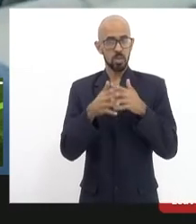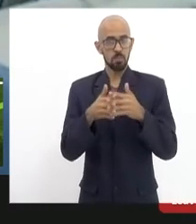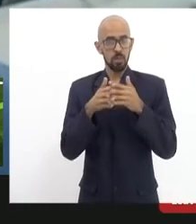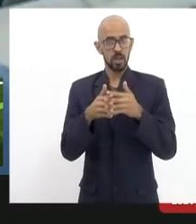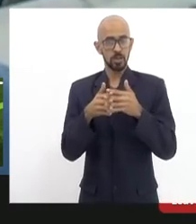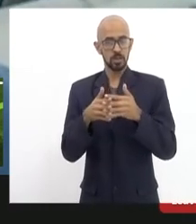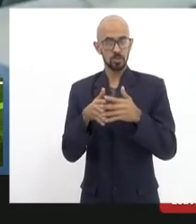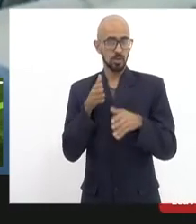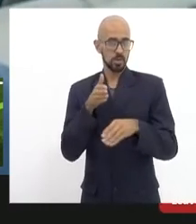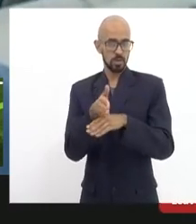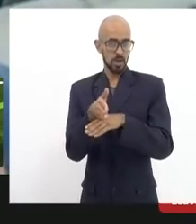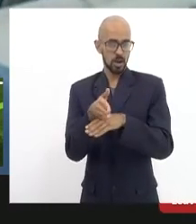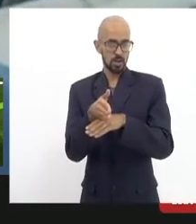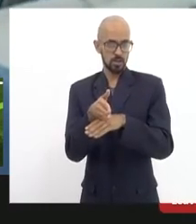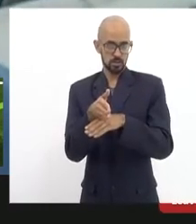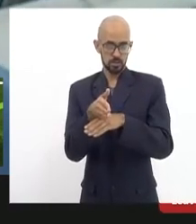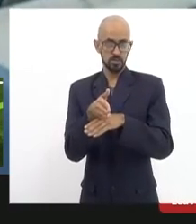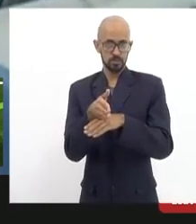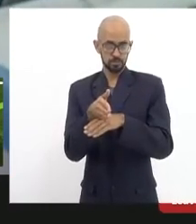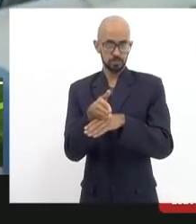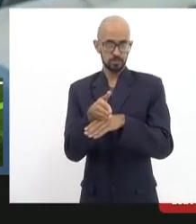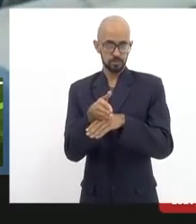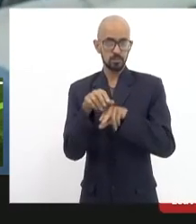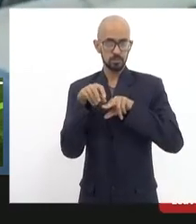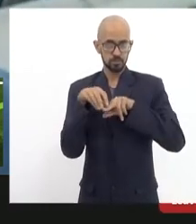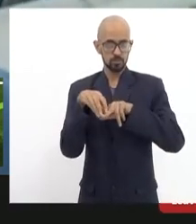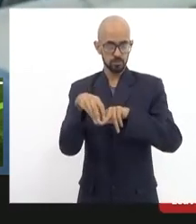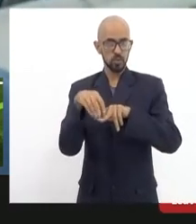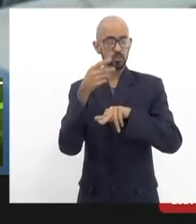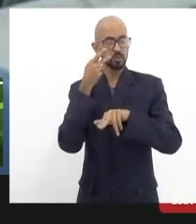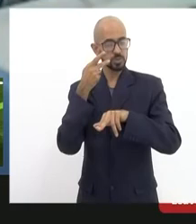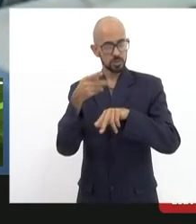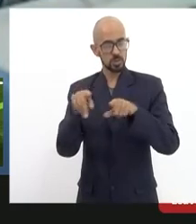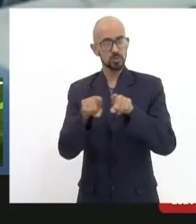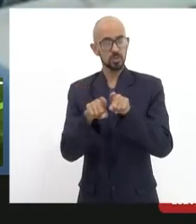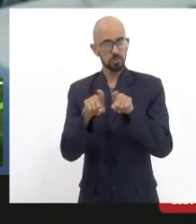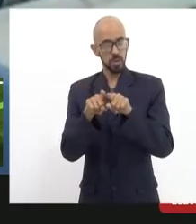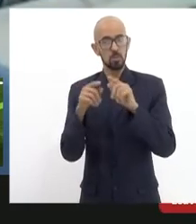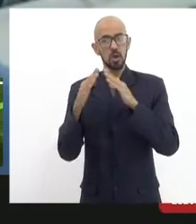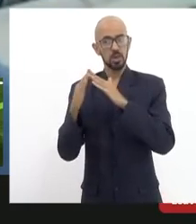passagem do bonde os visitantes moradores de Santa Tereza sabem muito bem disso